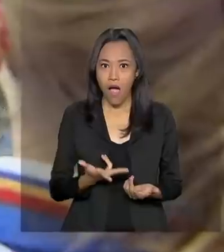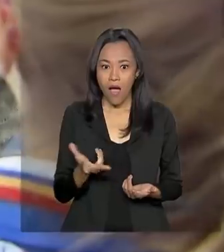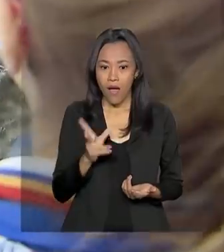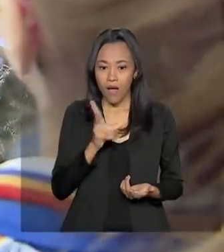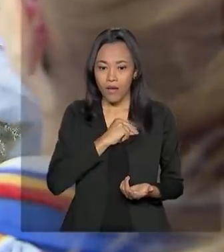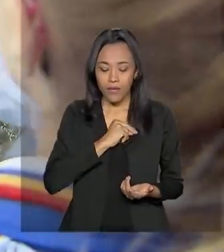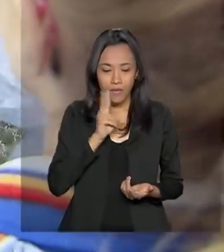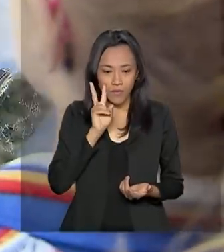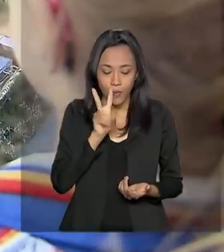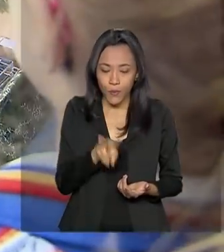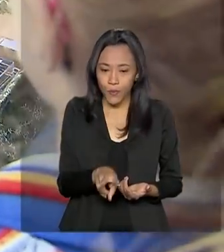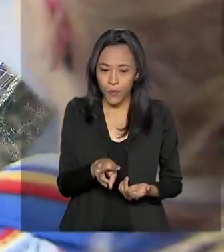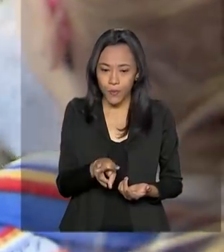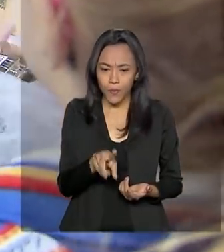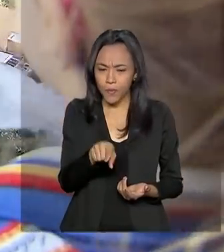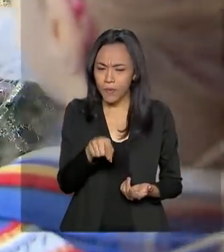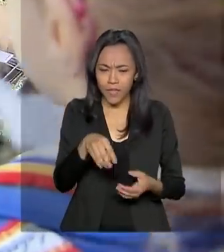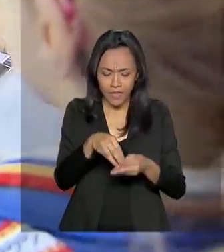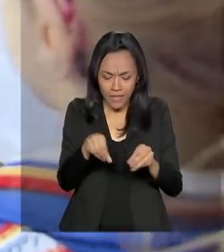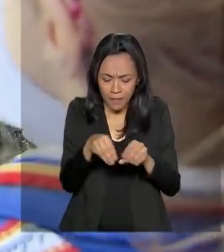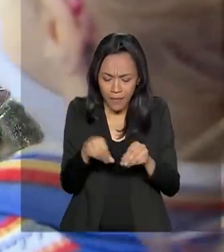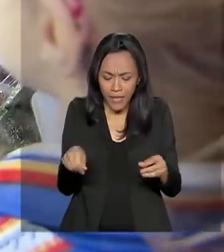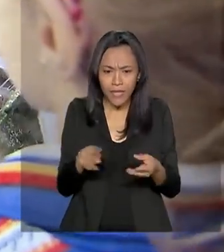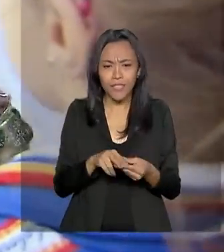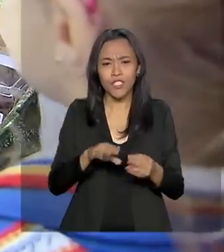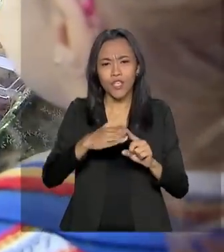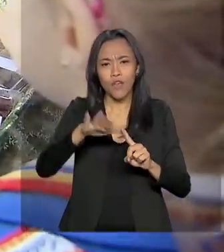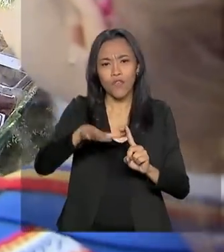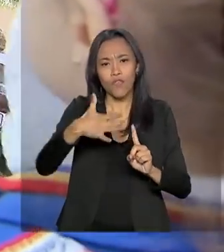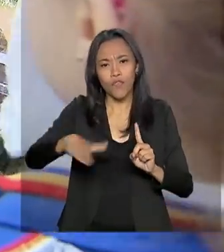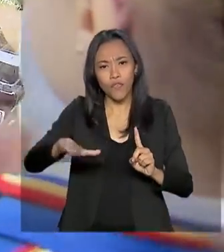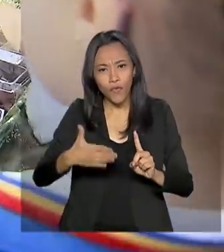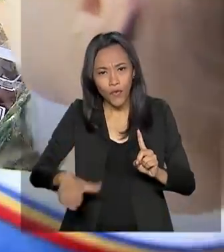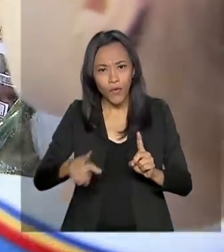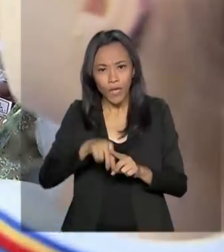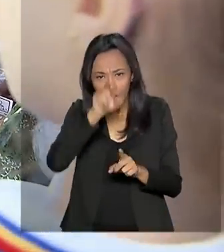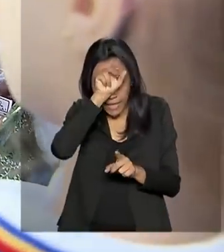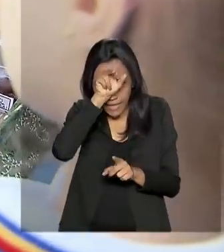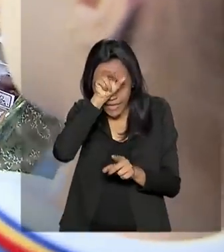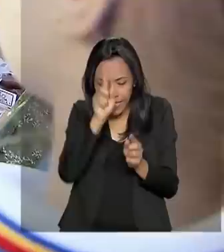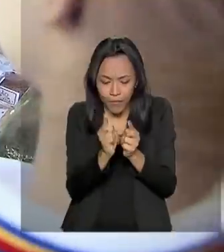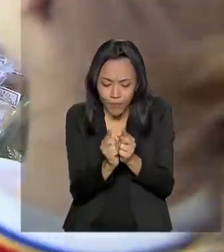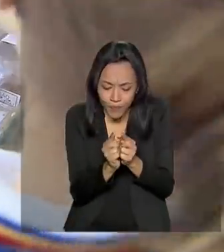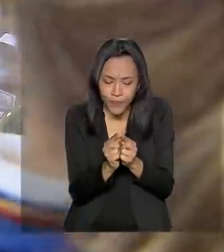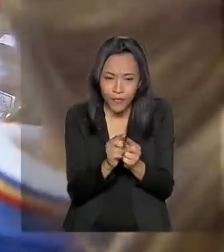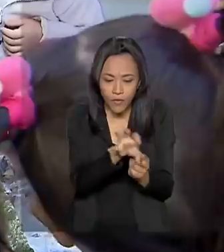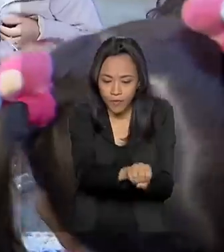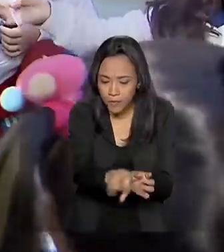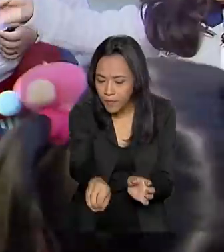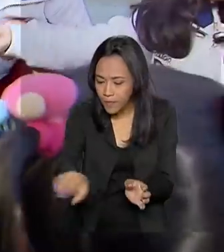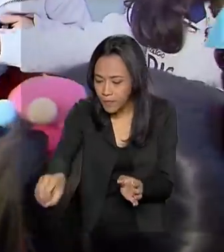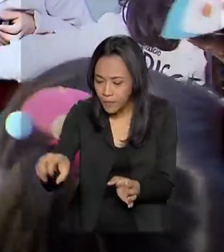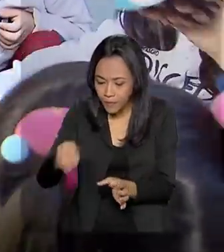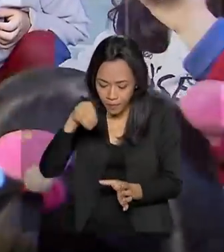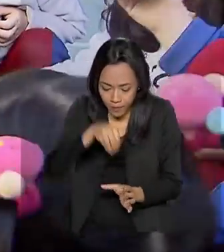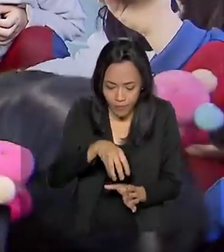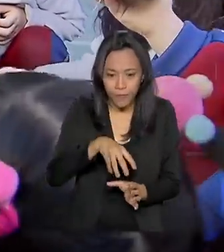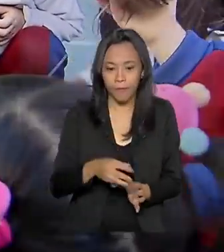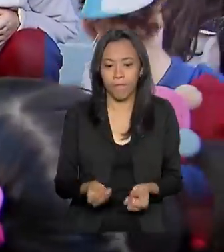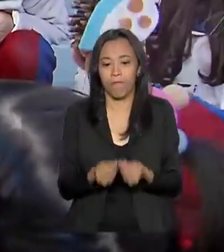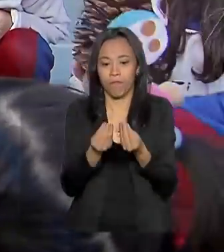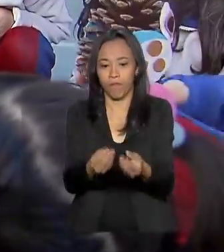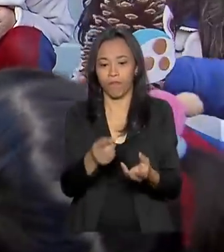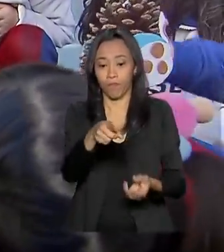Dentro da caixa, sementes, folhas e insetos coletados na capital paranaense. Esse pinhão e